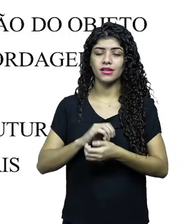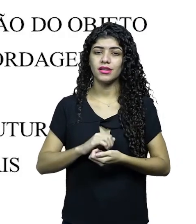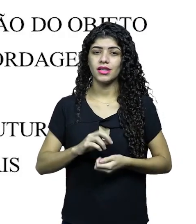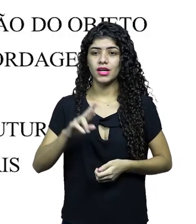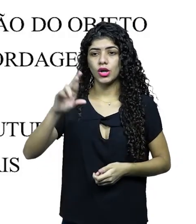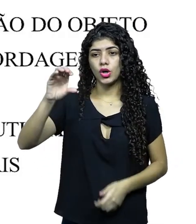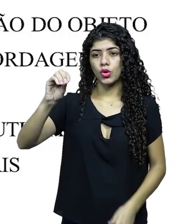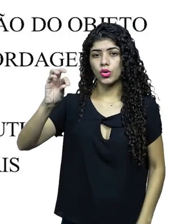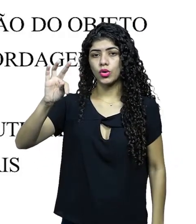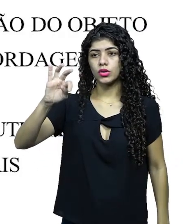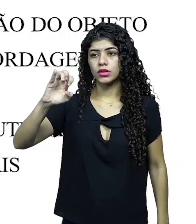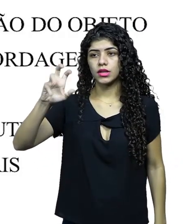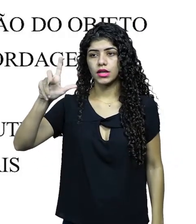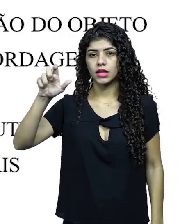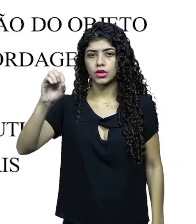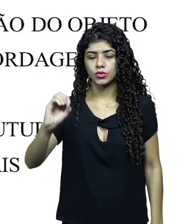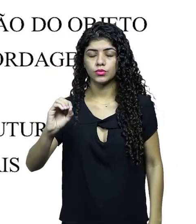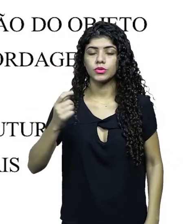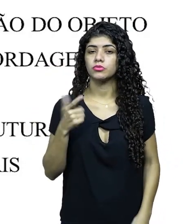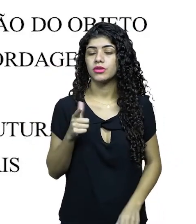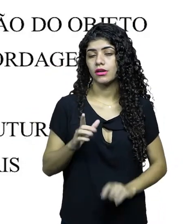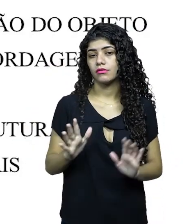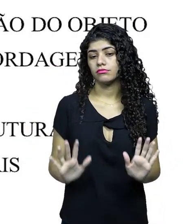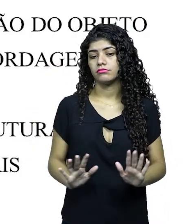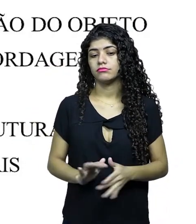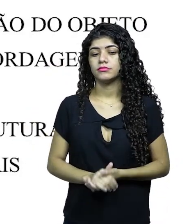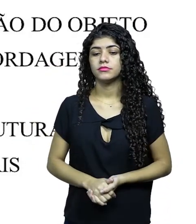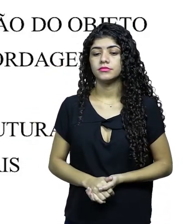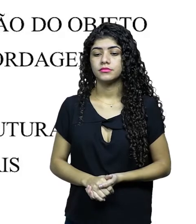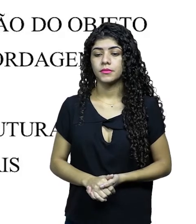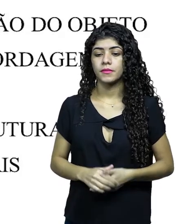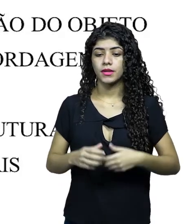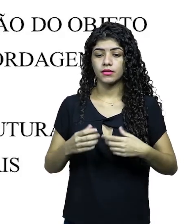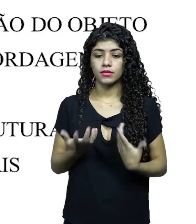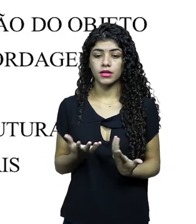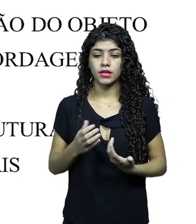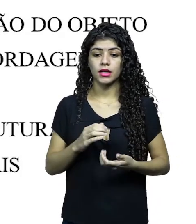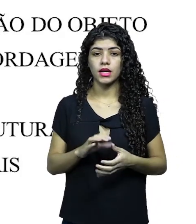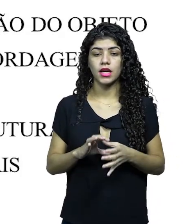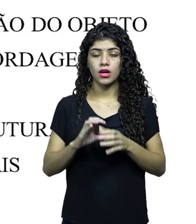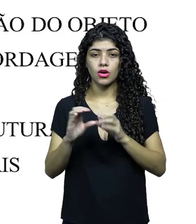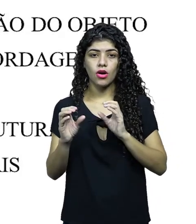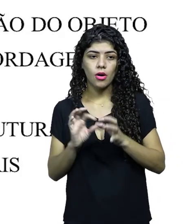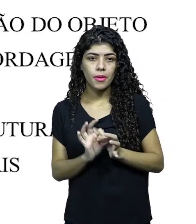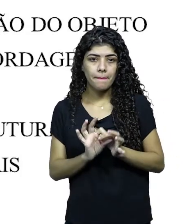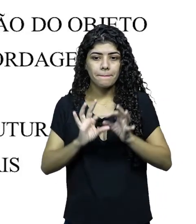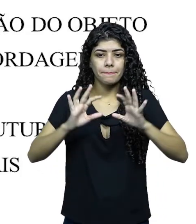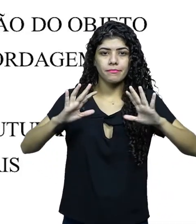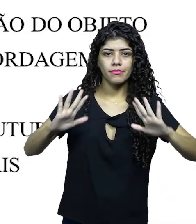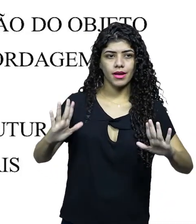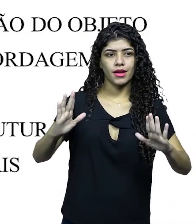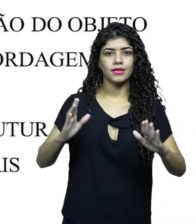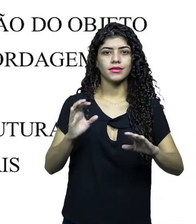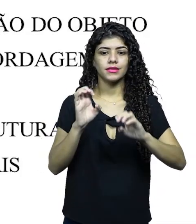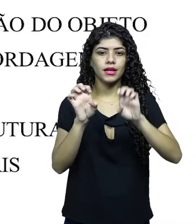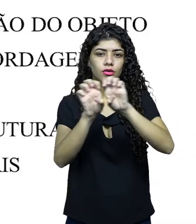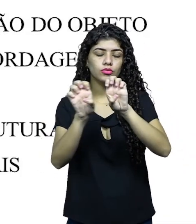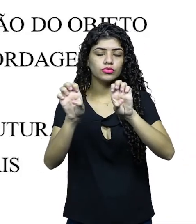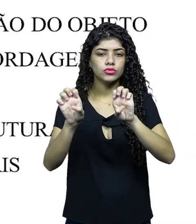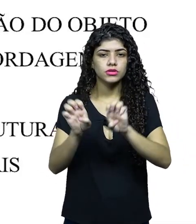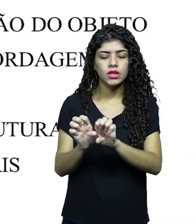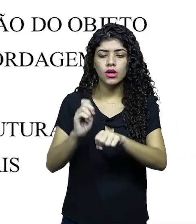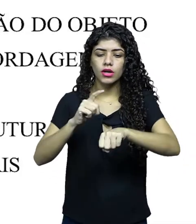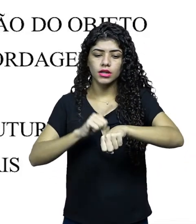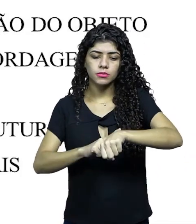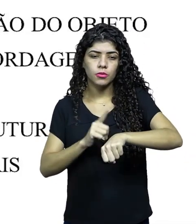roteiro. Roteiro é coisa de obra fechada. A obra fechada é ficção, tá? Então, o documentário é obra aberta, é obra em